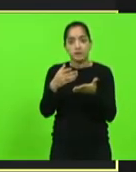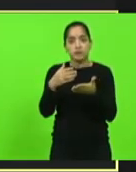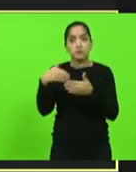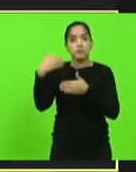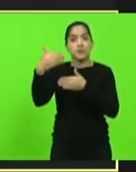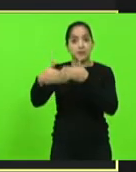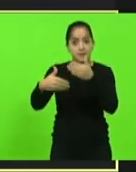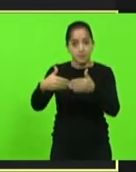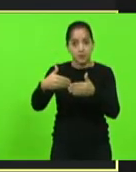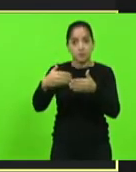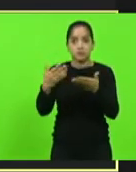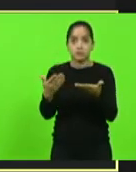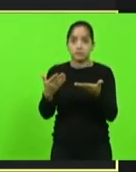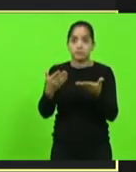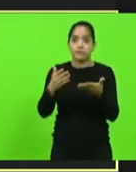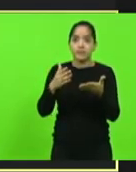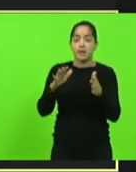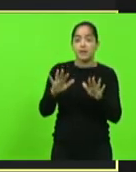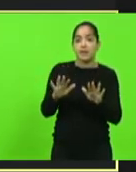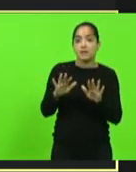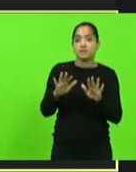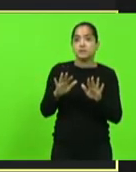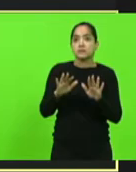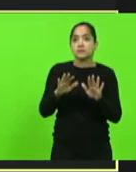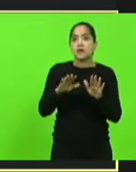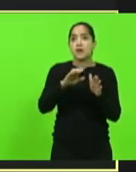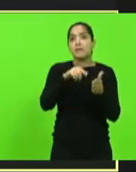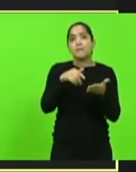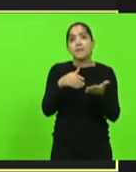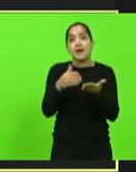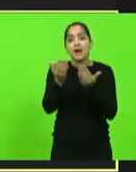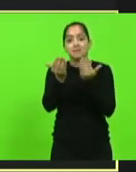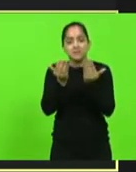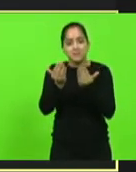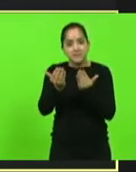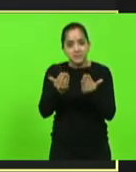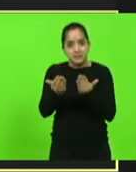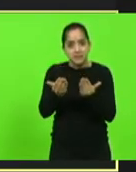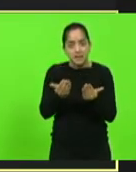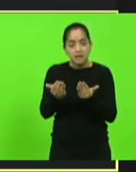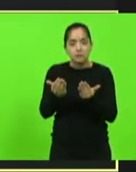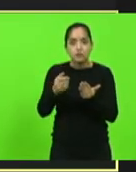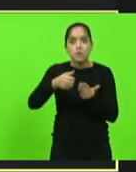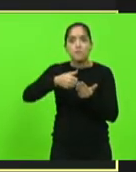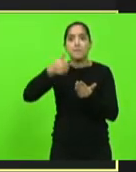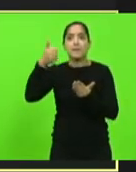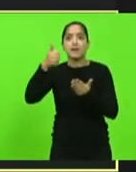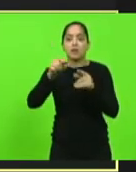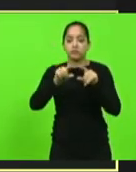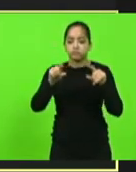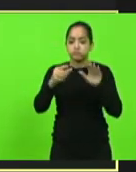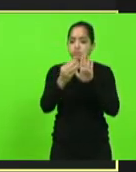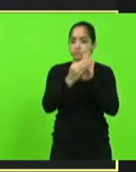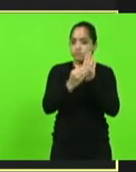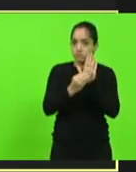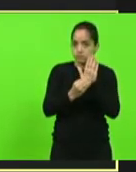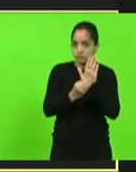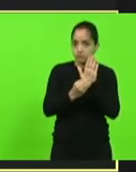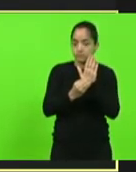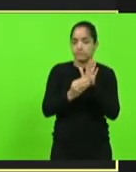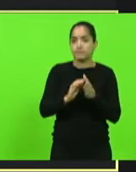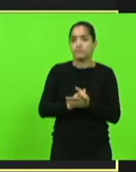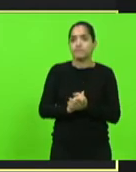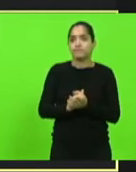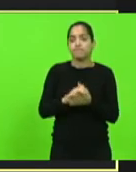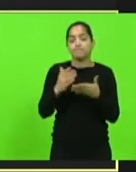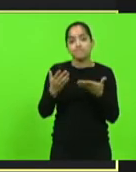sessão, talvez a melhor palavra seria deixaram de ser apreciados os vetos, que eles podem ser aprovados ou reprovados. Fica